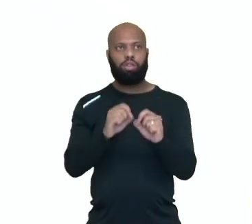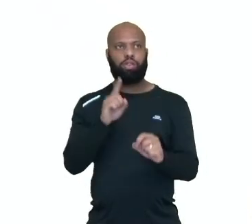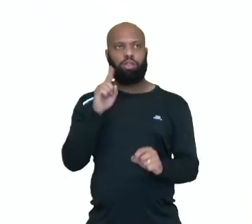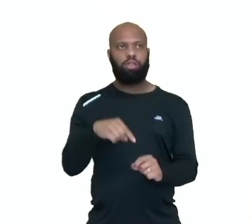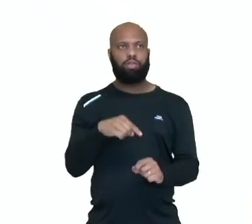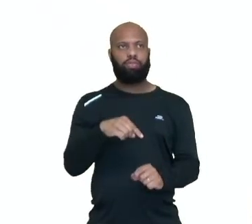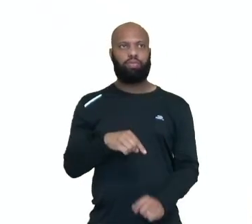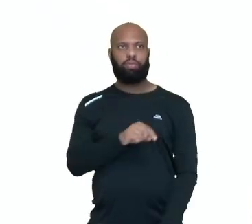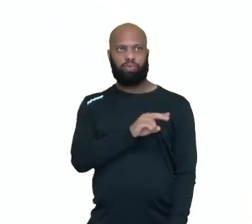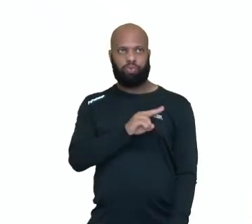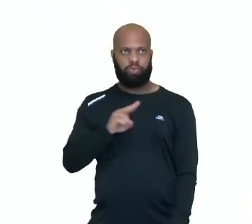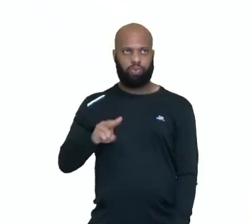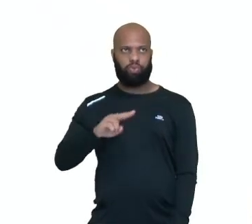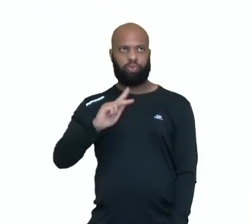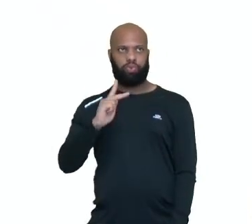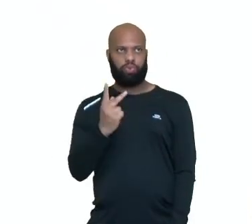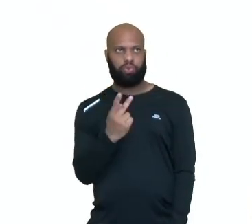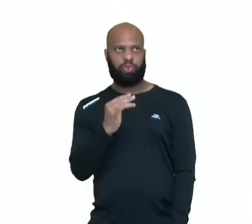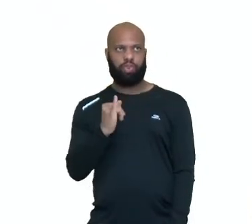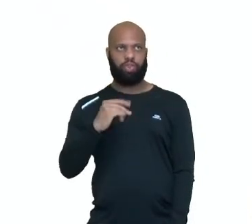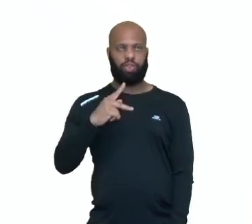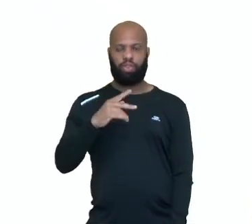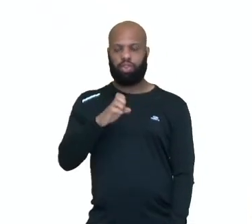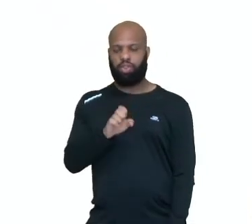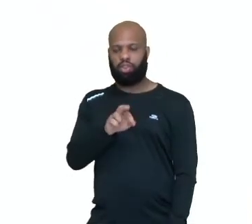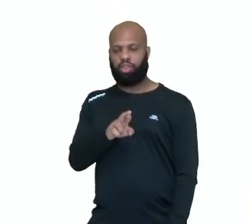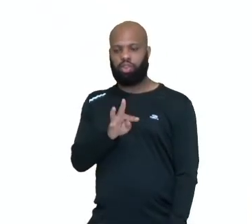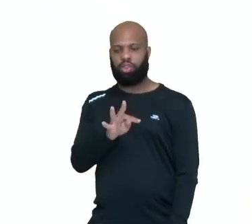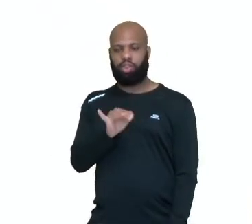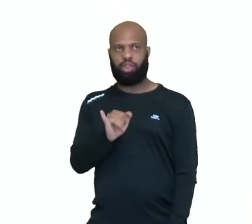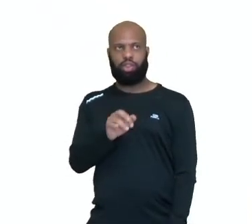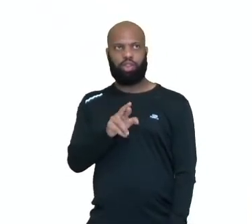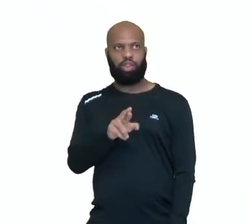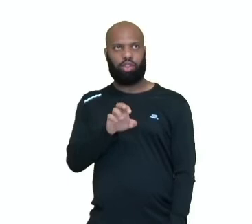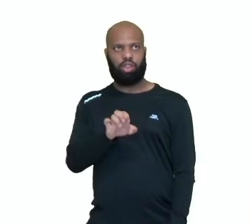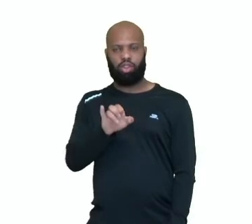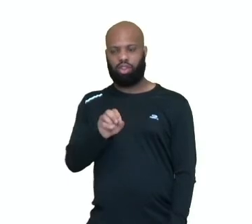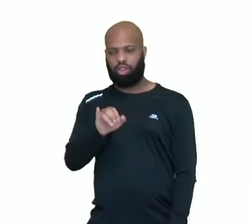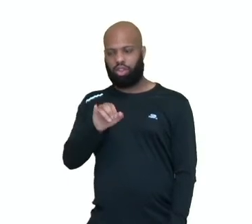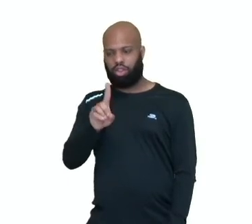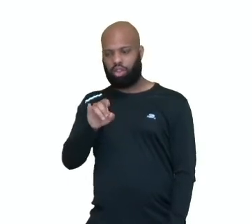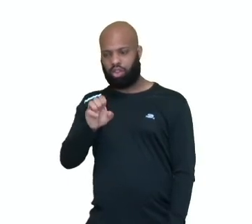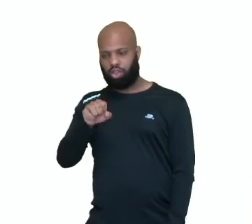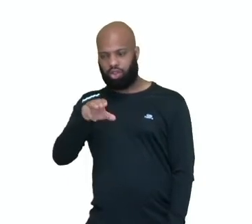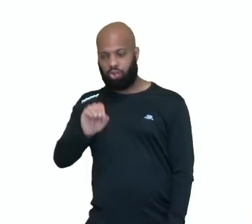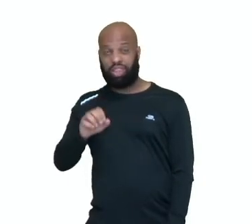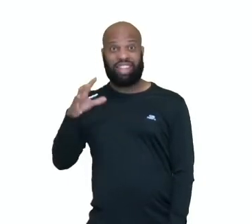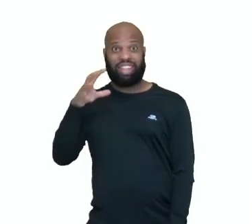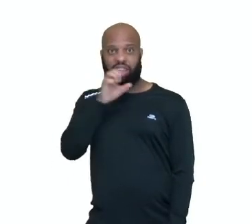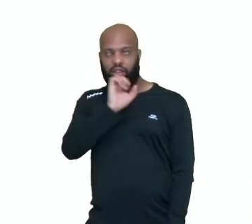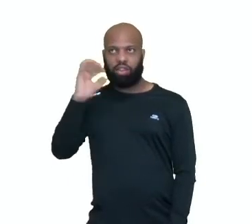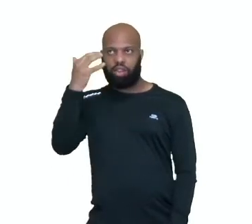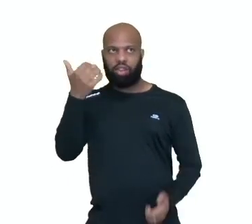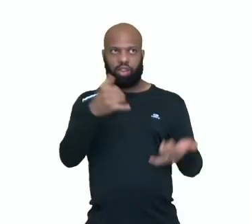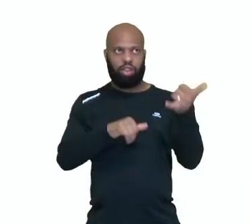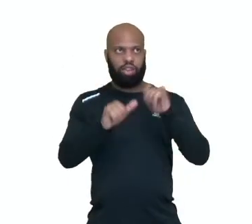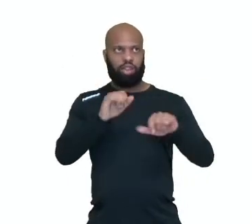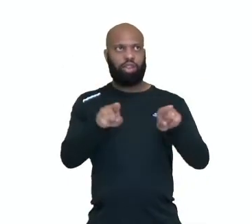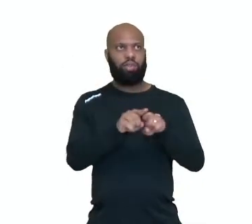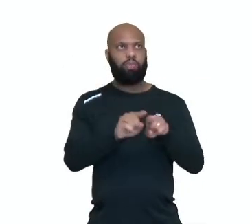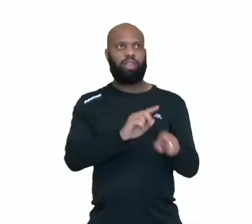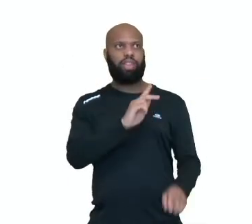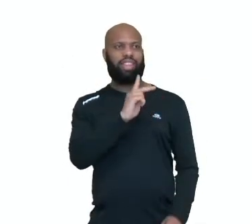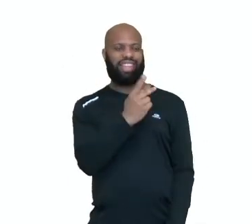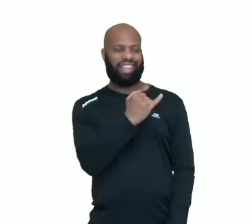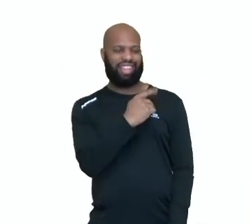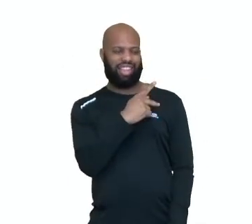hipertireoidismo, né? Então ela está produzindo muito mais, as reações químicas estão acontecendo mais rápido. Hipotireoidismo